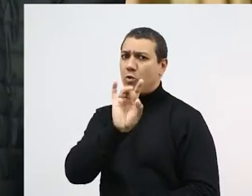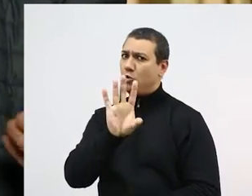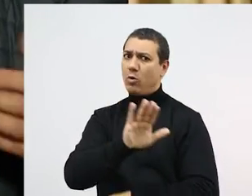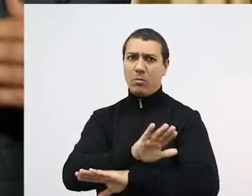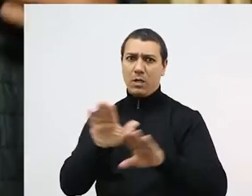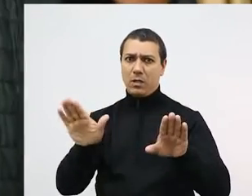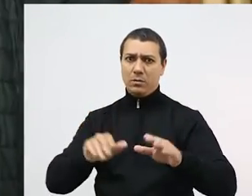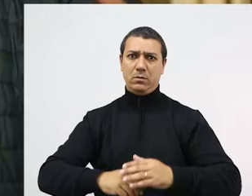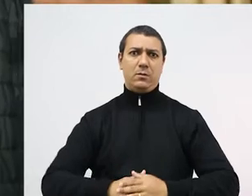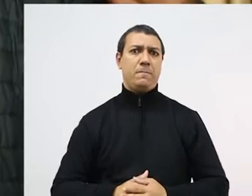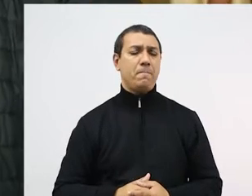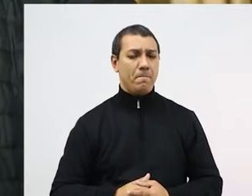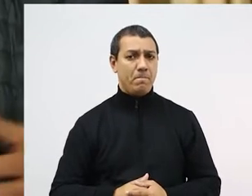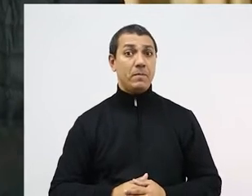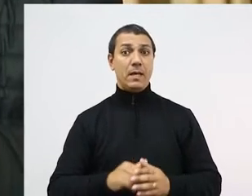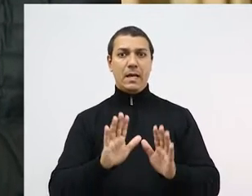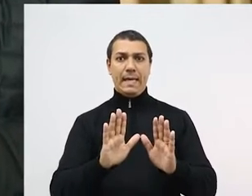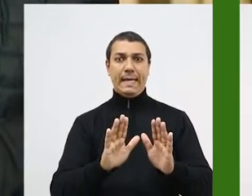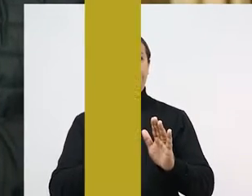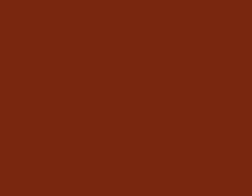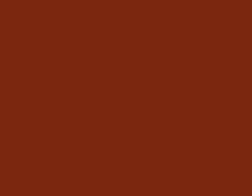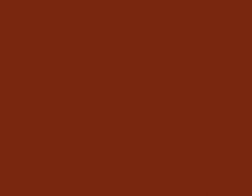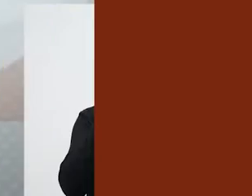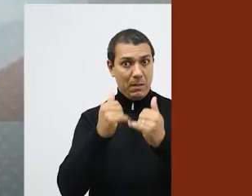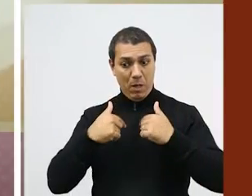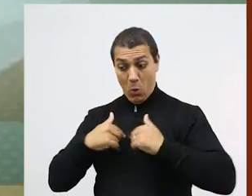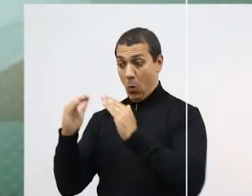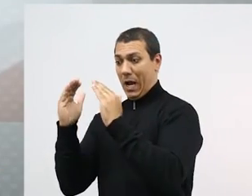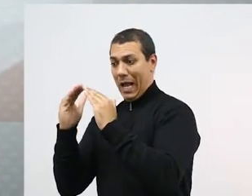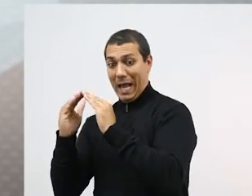dela envolve, então, períodos de não mais do que duas horas.